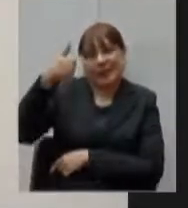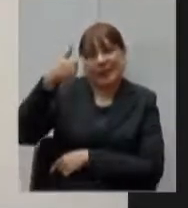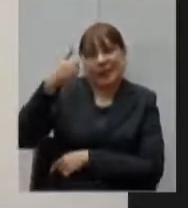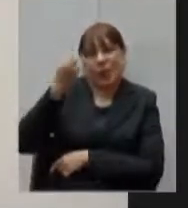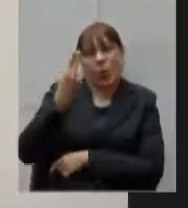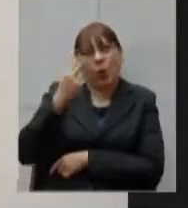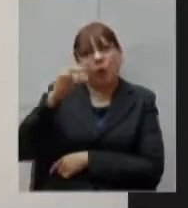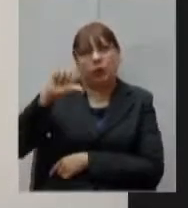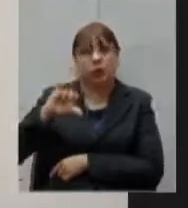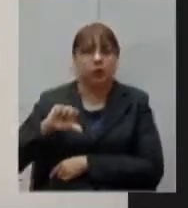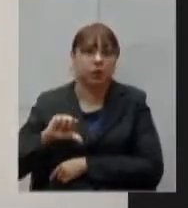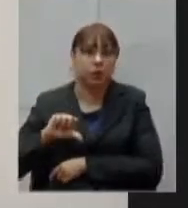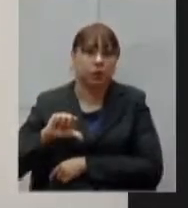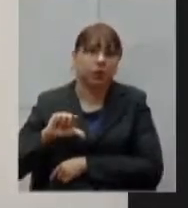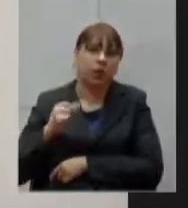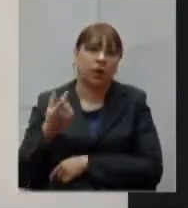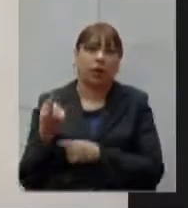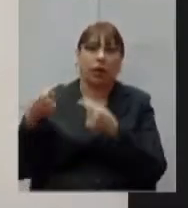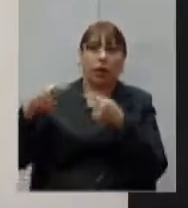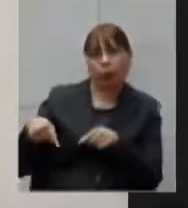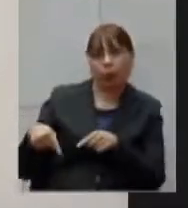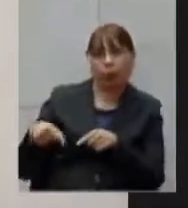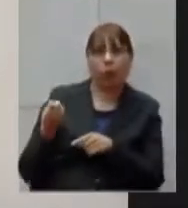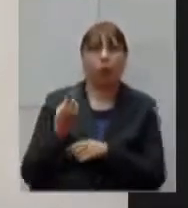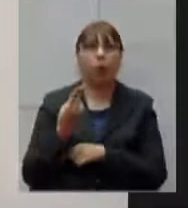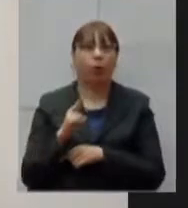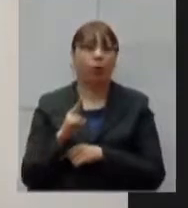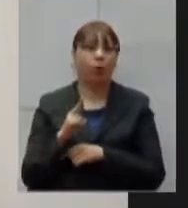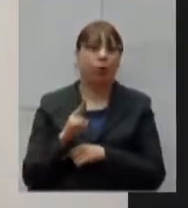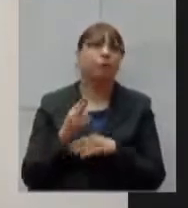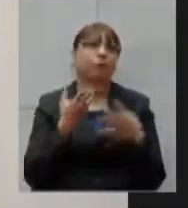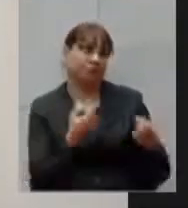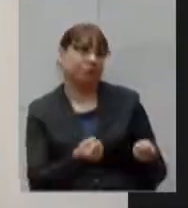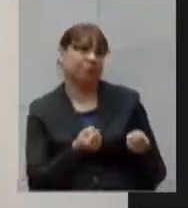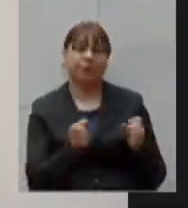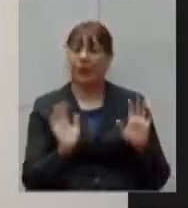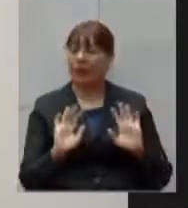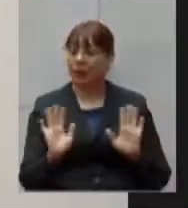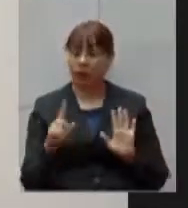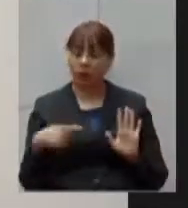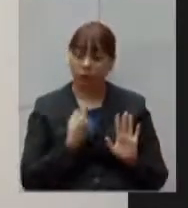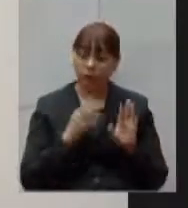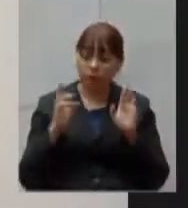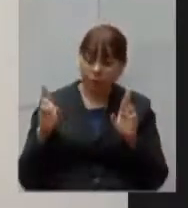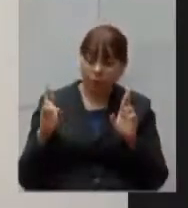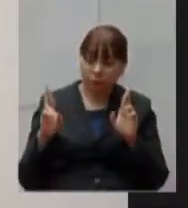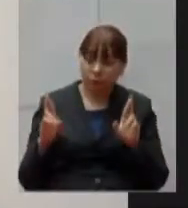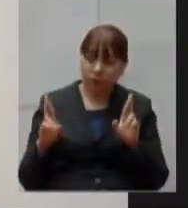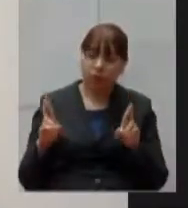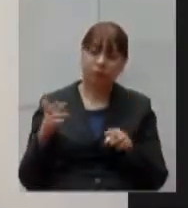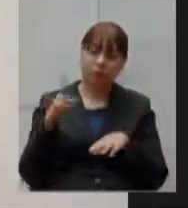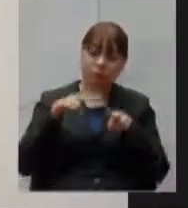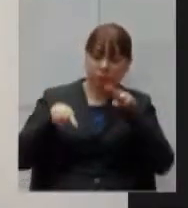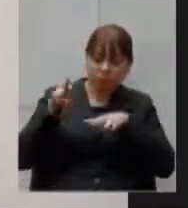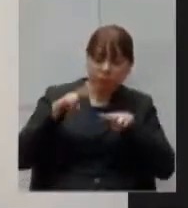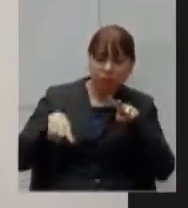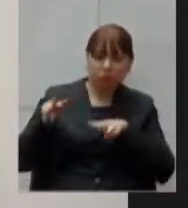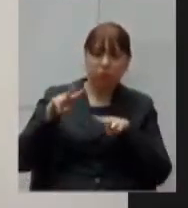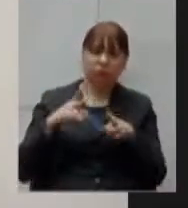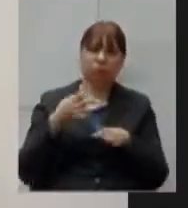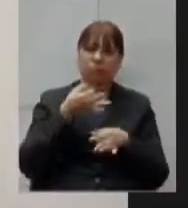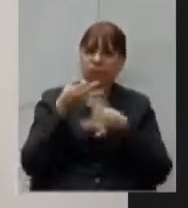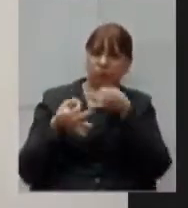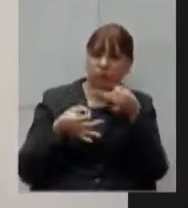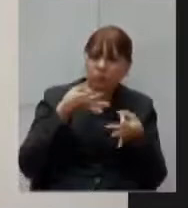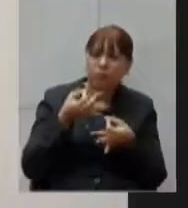ou de oposição é papel do legislativo exercer em plenitude sua capacidade analítica crítica diante